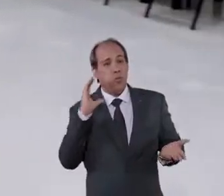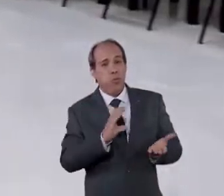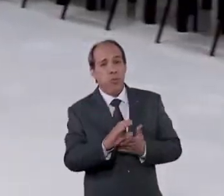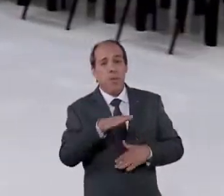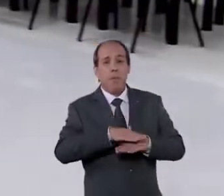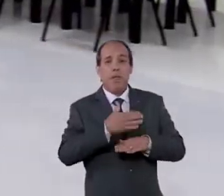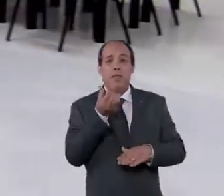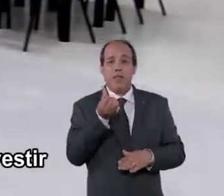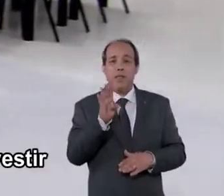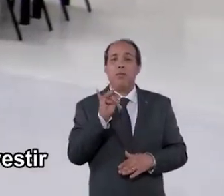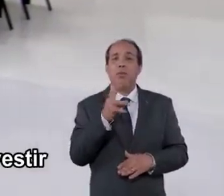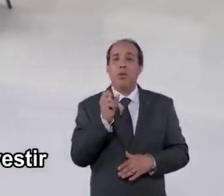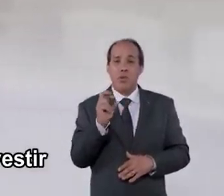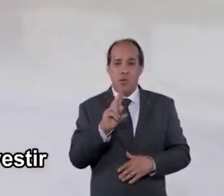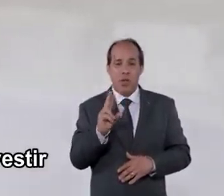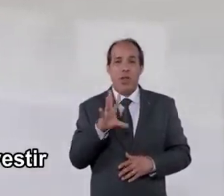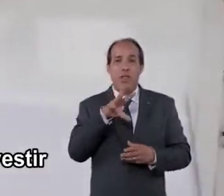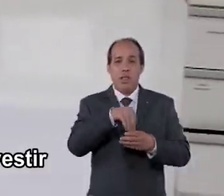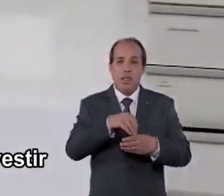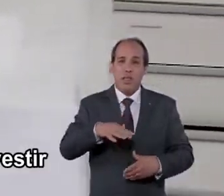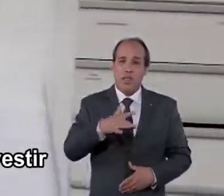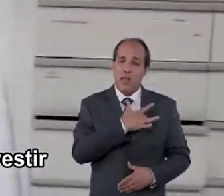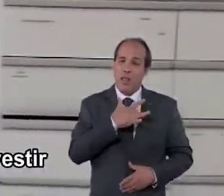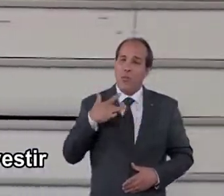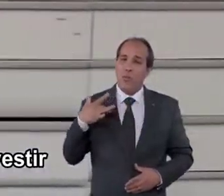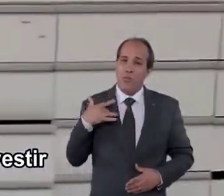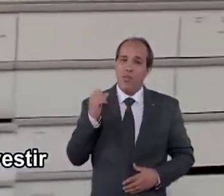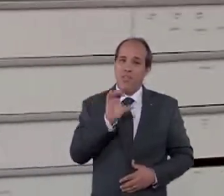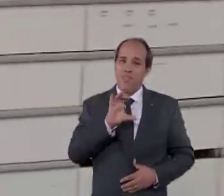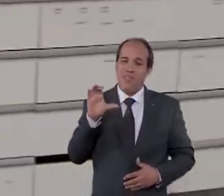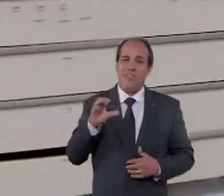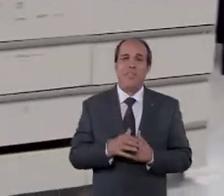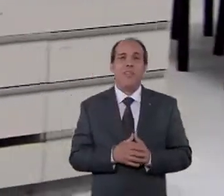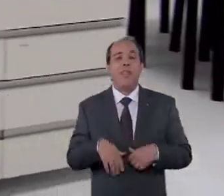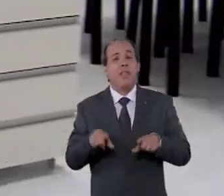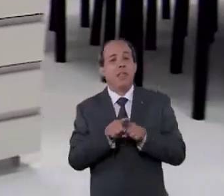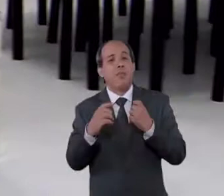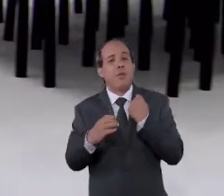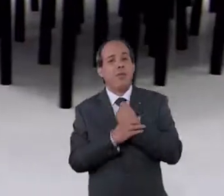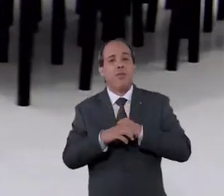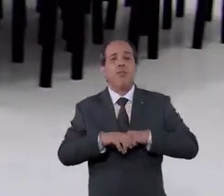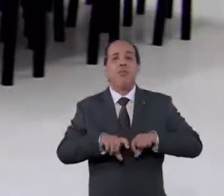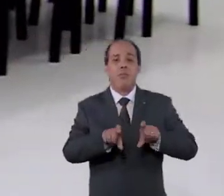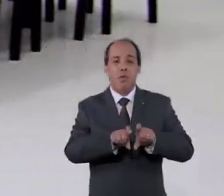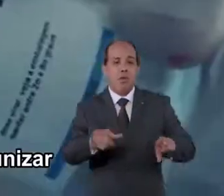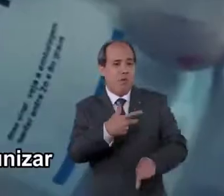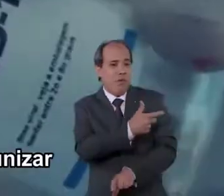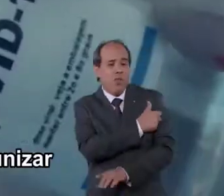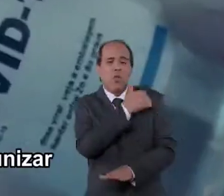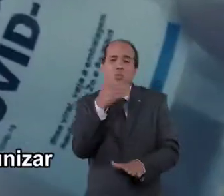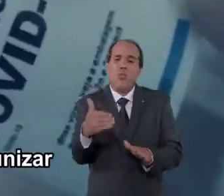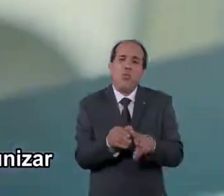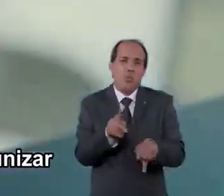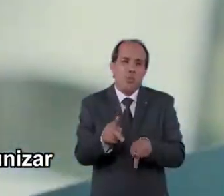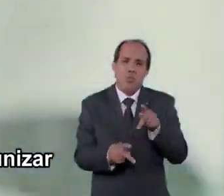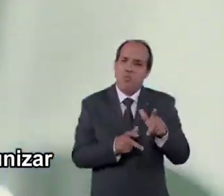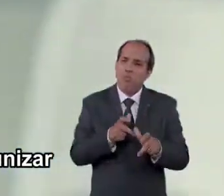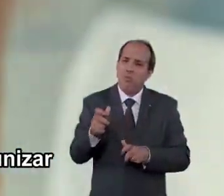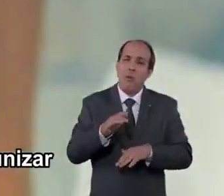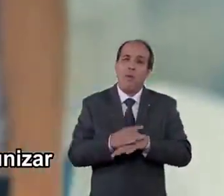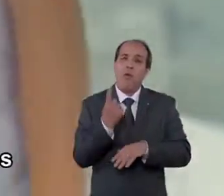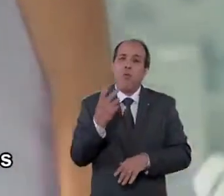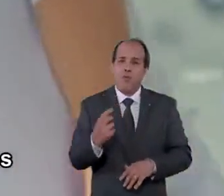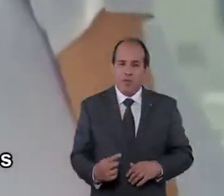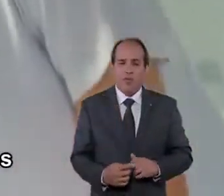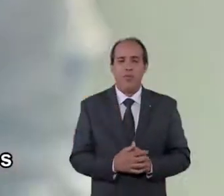da história, o governo federal enviou mais de 6 bilhões para investir na saúde do povo catarinense. E garantiu vacina disponível